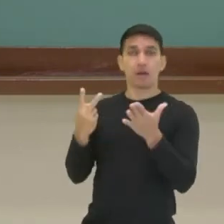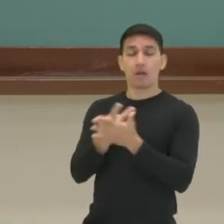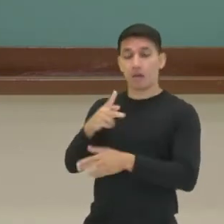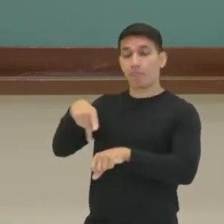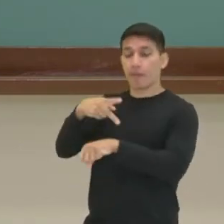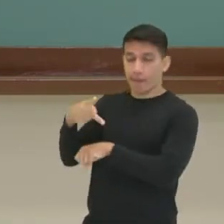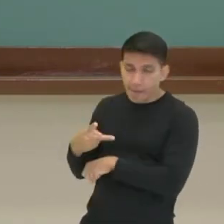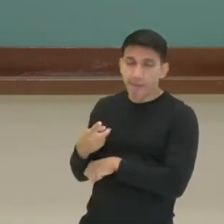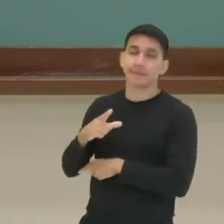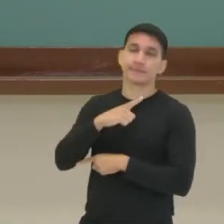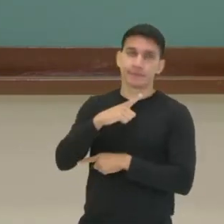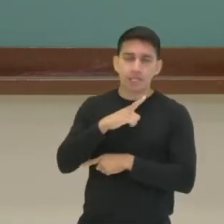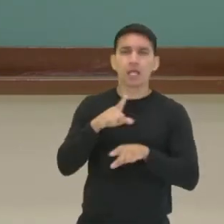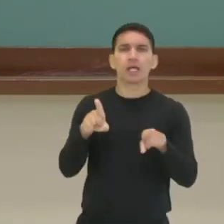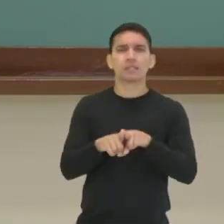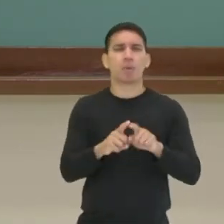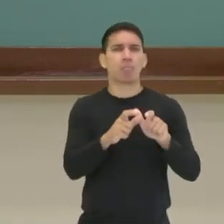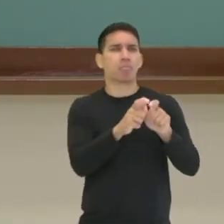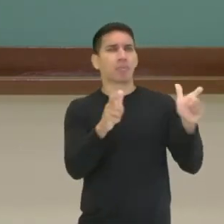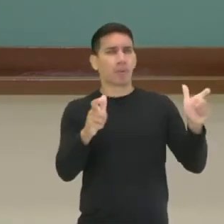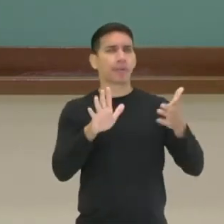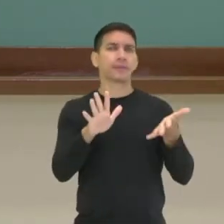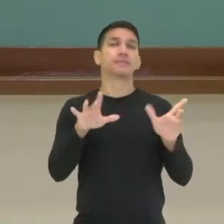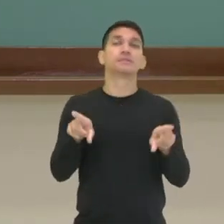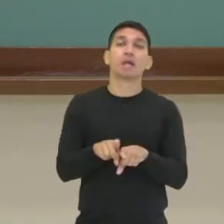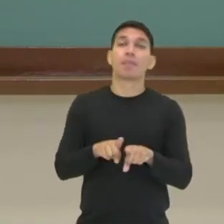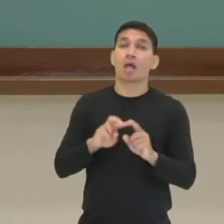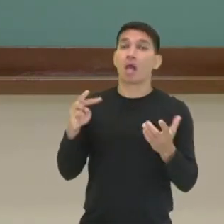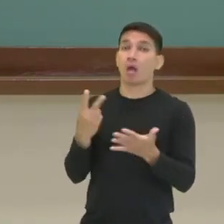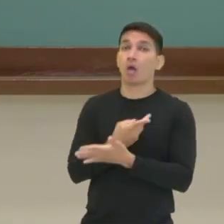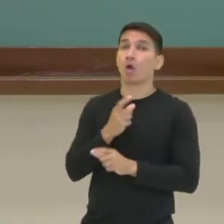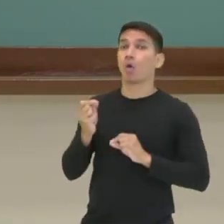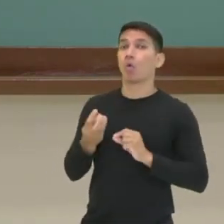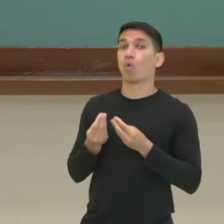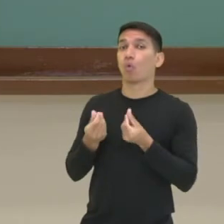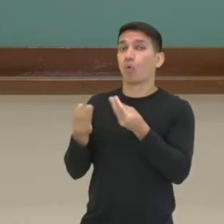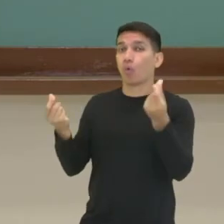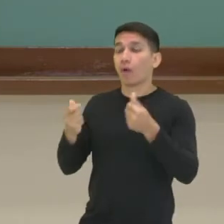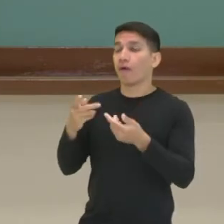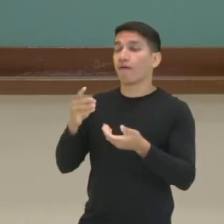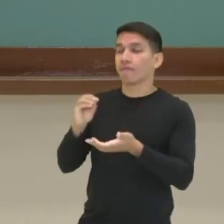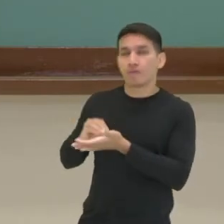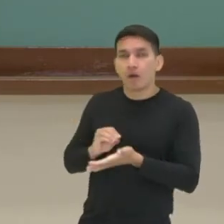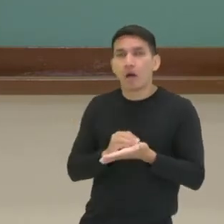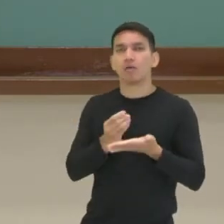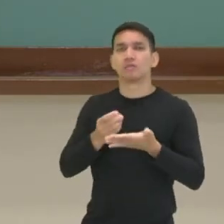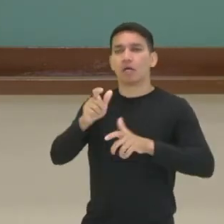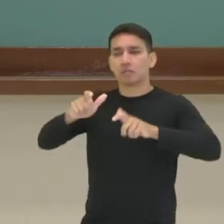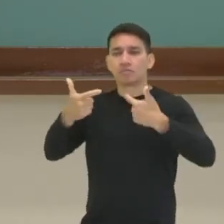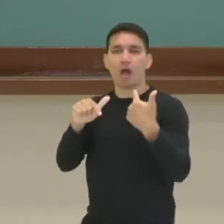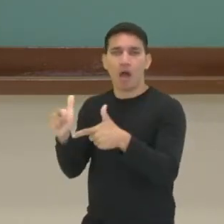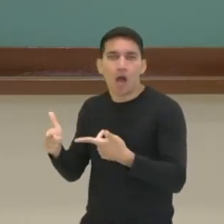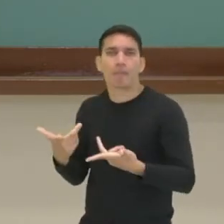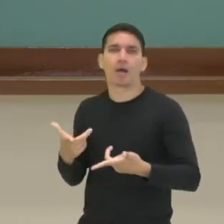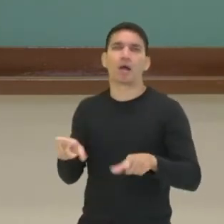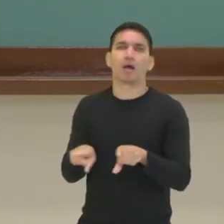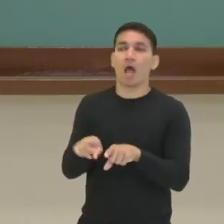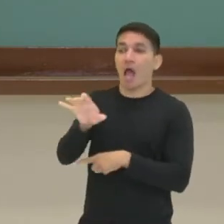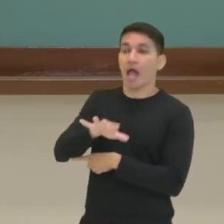favelas e assim por diante. E também excedente de mão de obra, né? Pessoas desempregadas na região sul e sudeste.